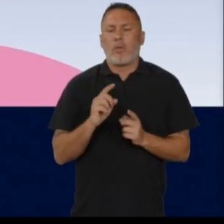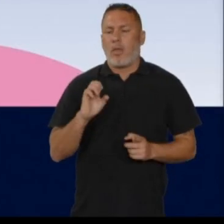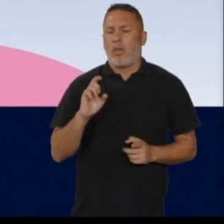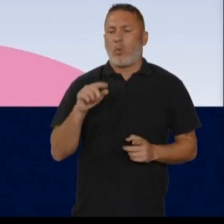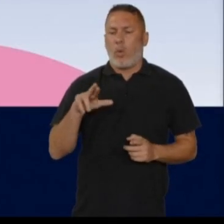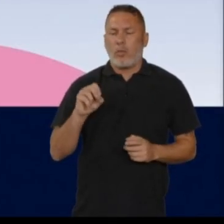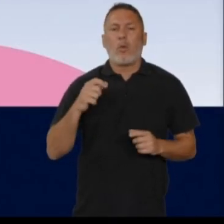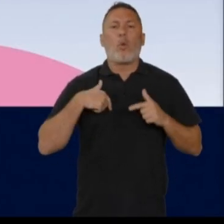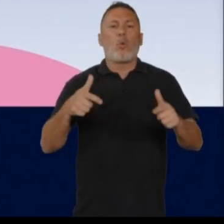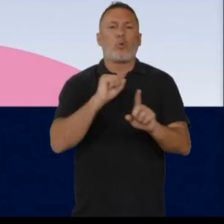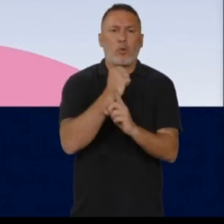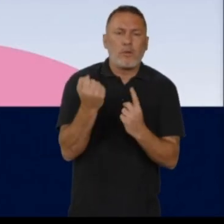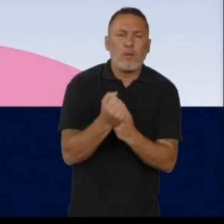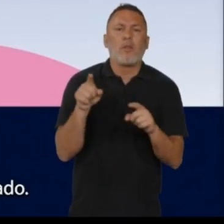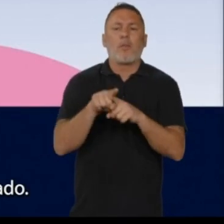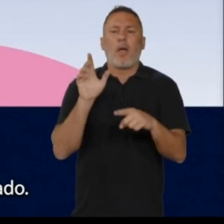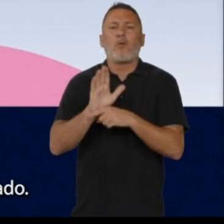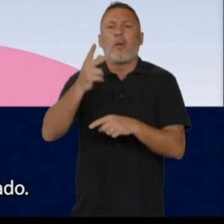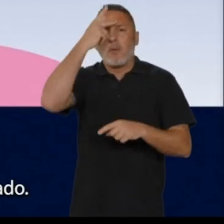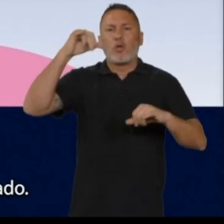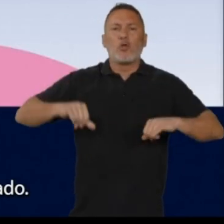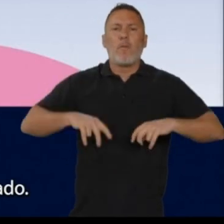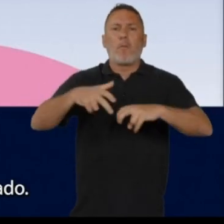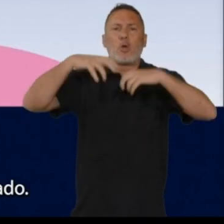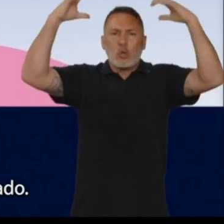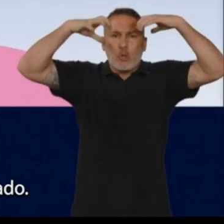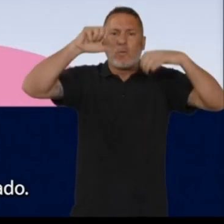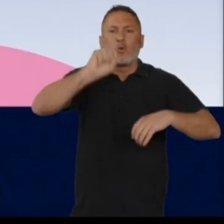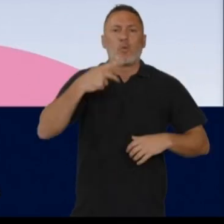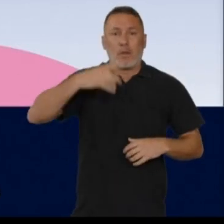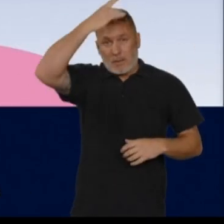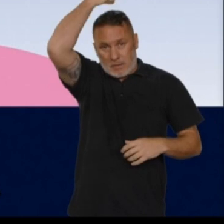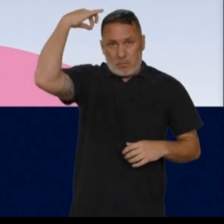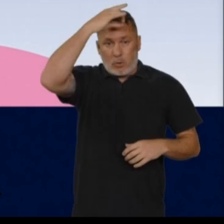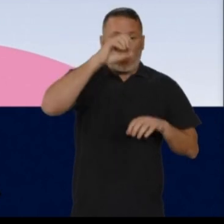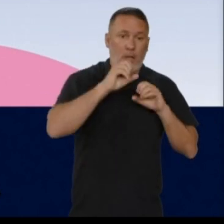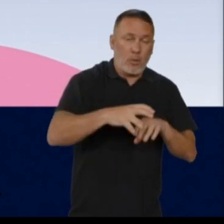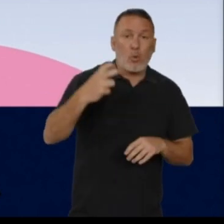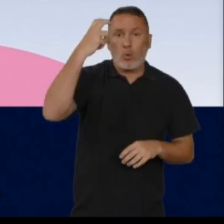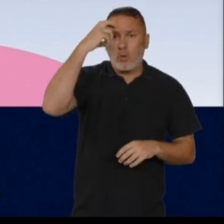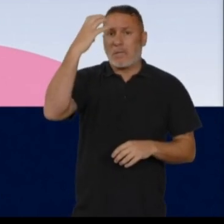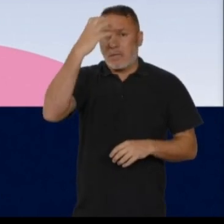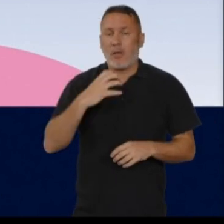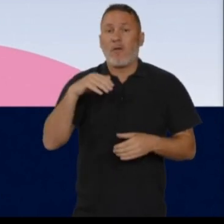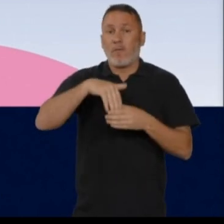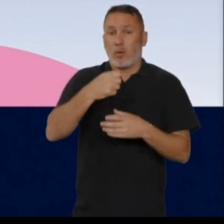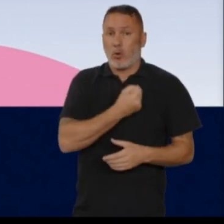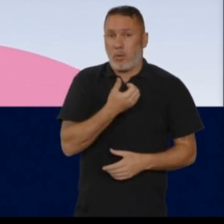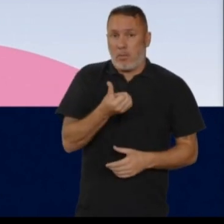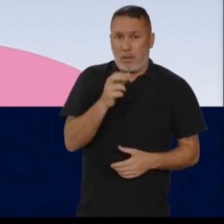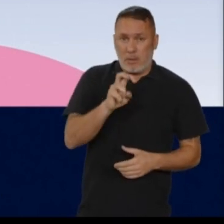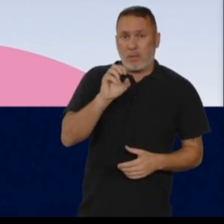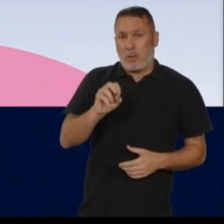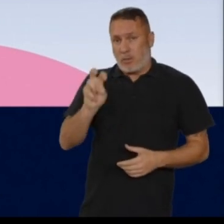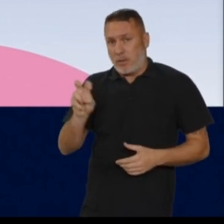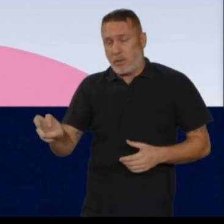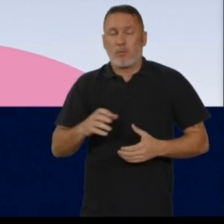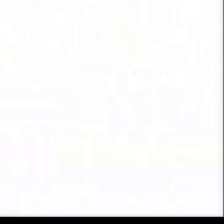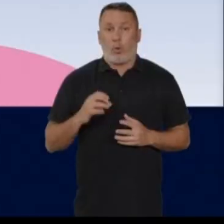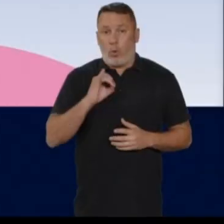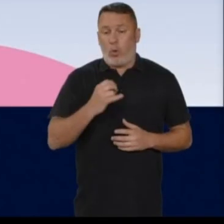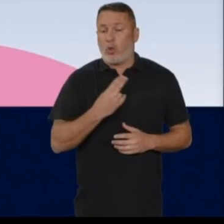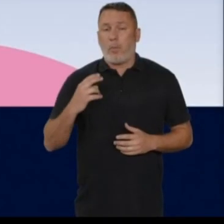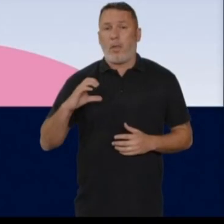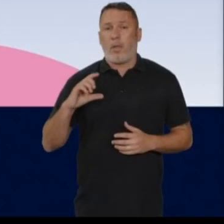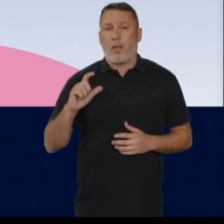Eduardo Zanuncio e luto pelas causas sociais e pelos atingidos da enchente do sul do Estado. Educação e cultura serão levados a sério. Eduardo Zanuncio, 65055.